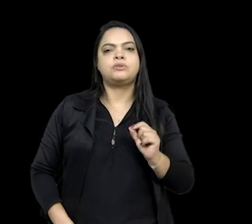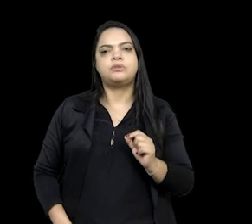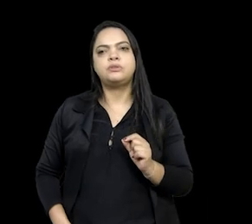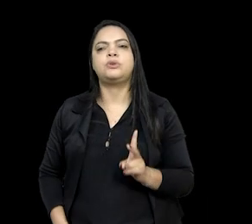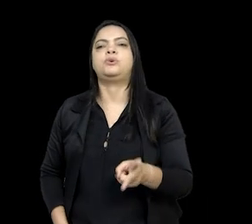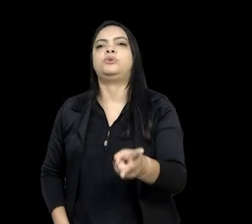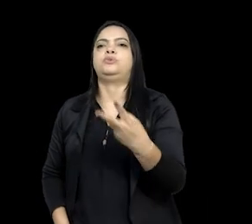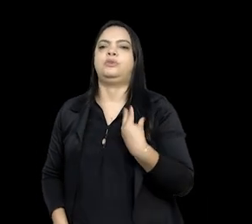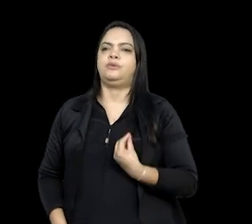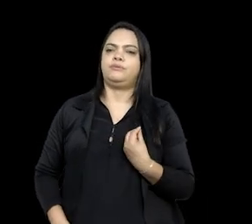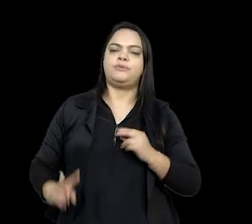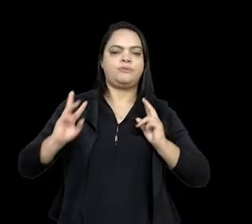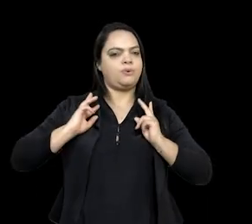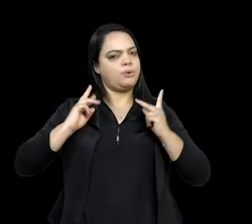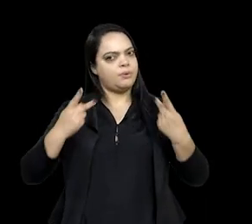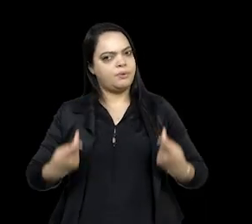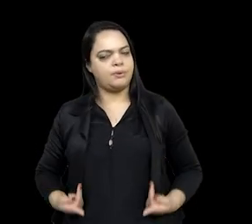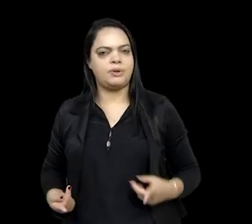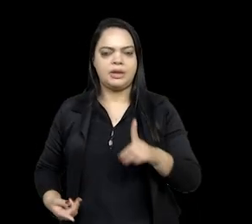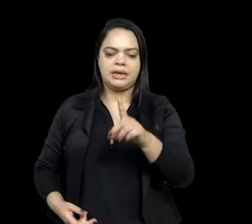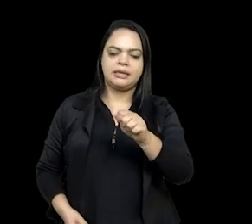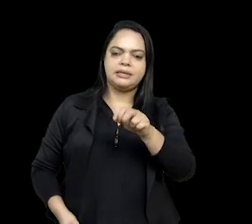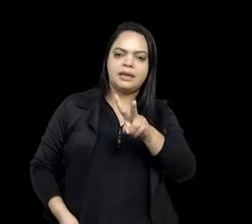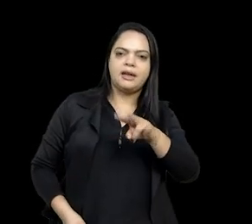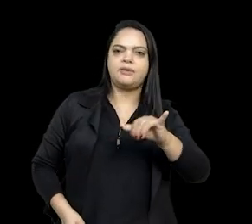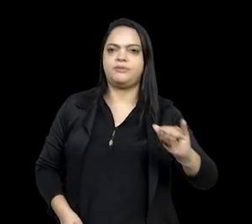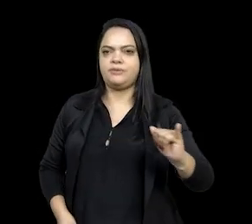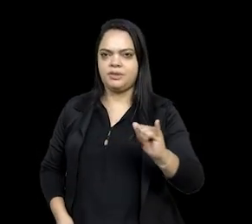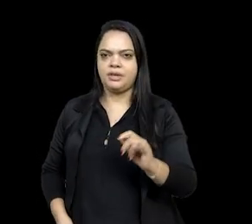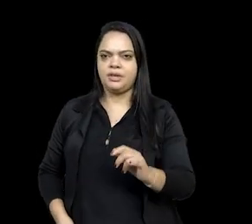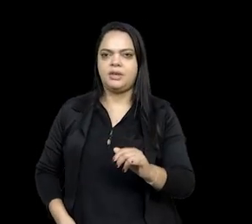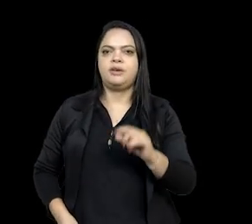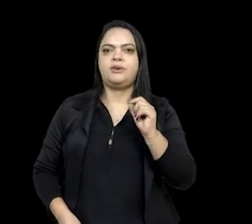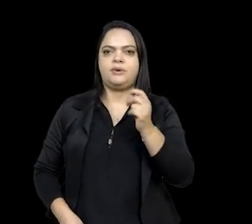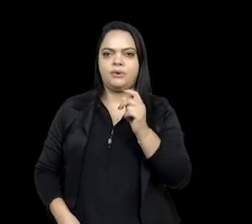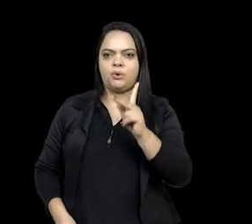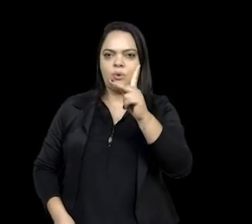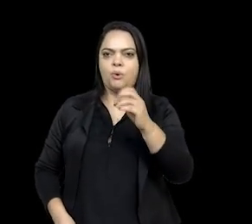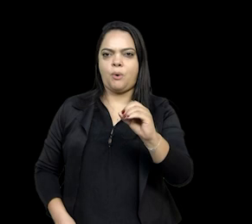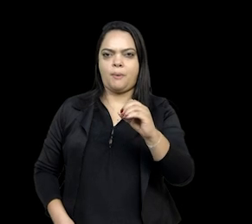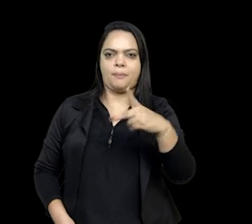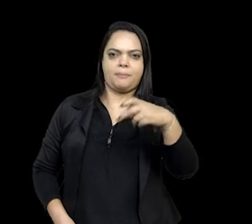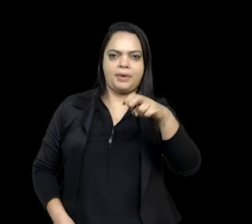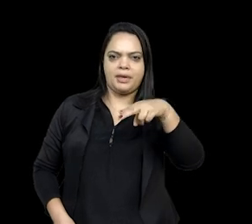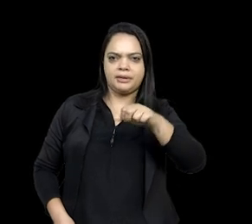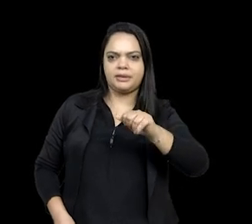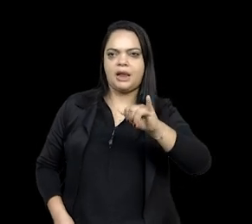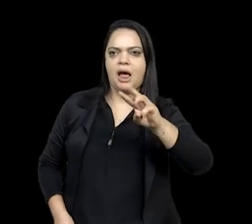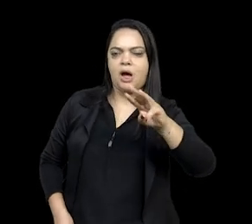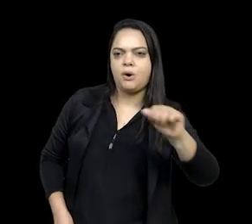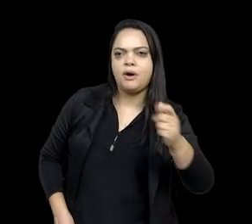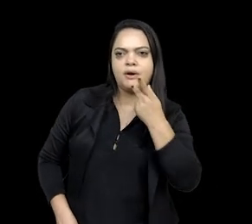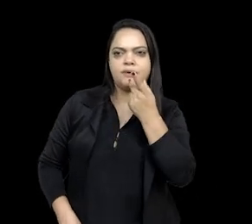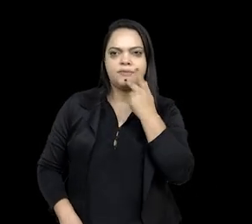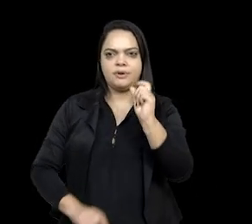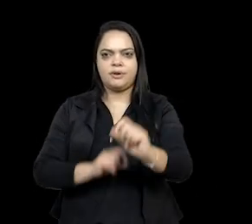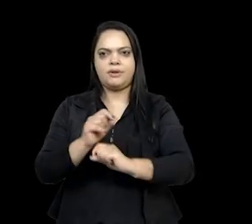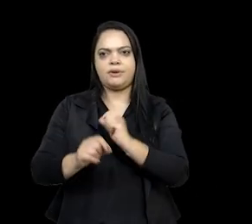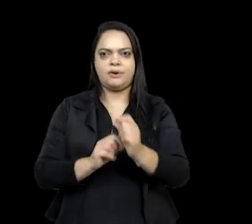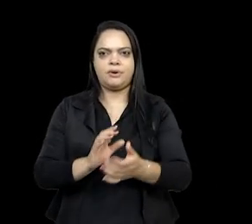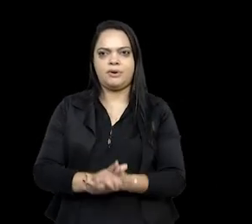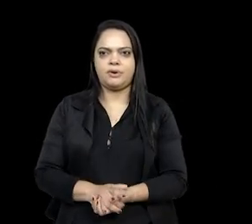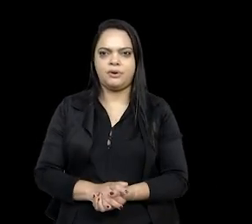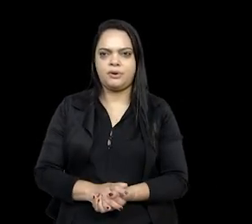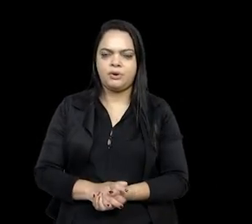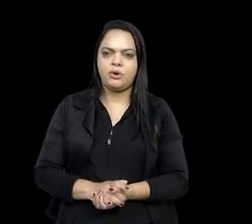existir como humanidade. O Davi Kopenawa fala isso na Pedra do Céu, ele diz que o céu vai cair não apenas sobre os anomanos, ele